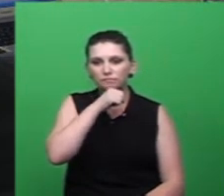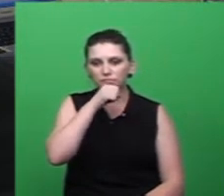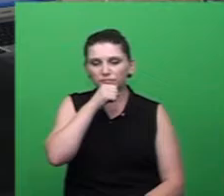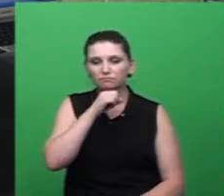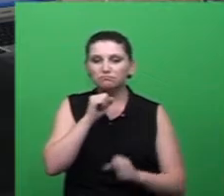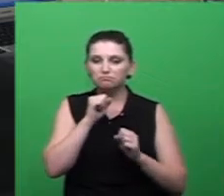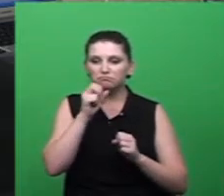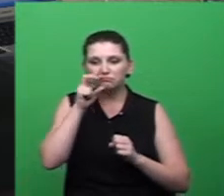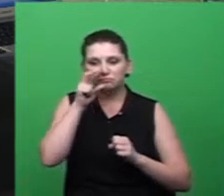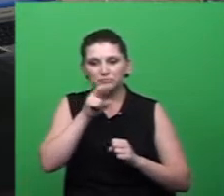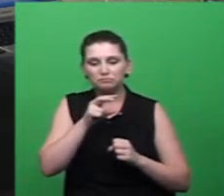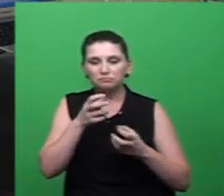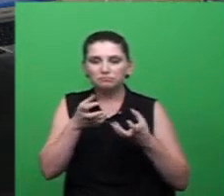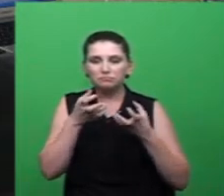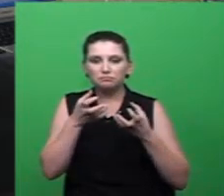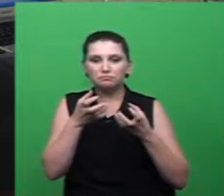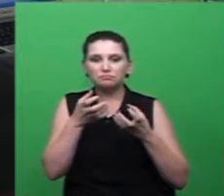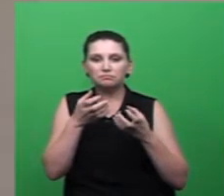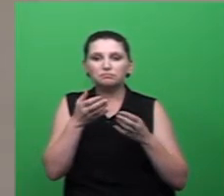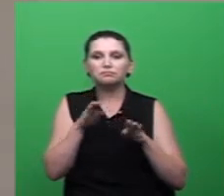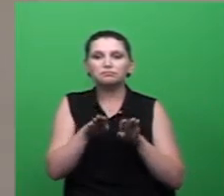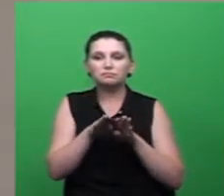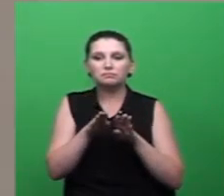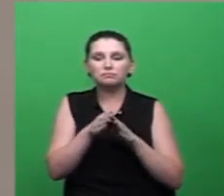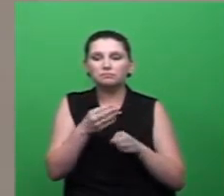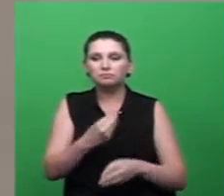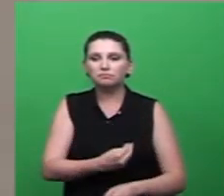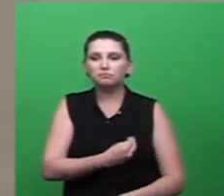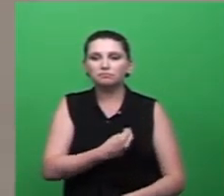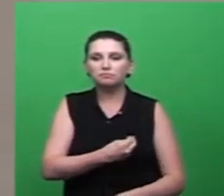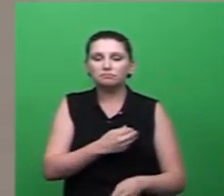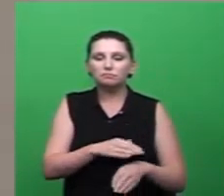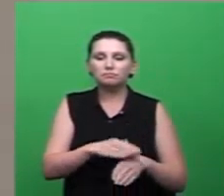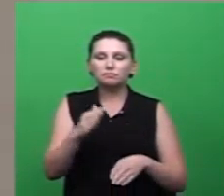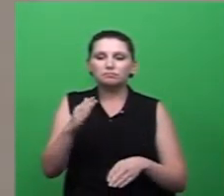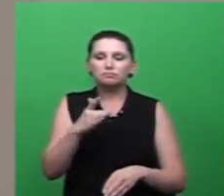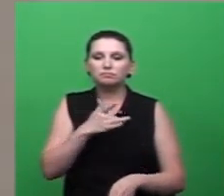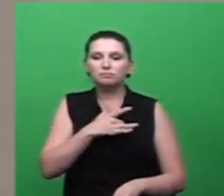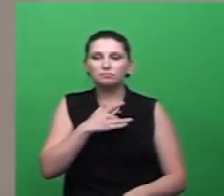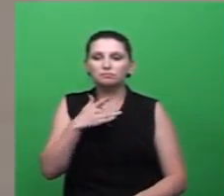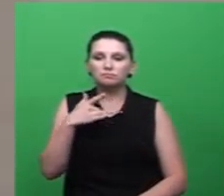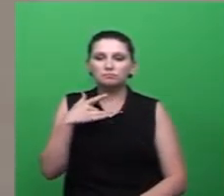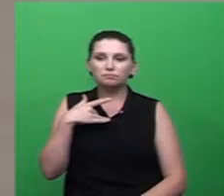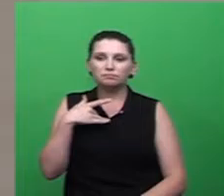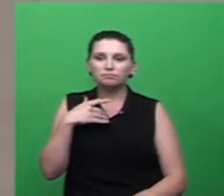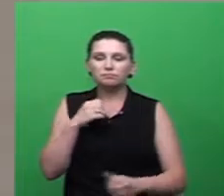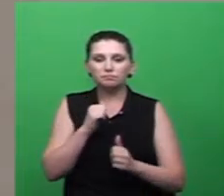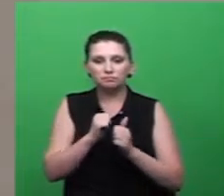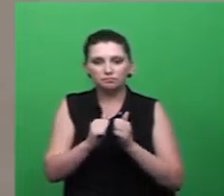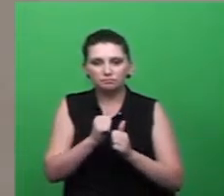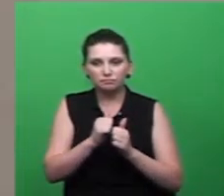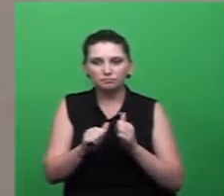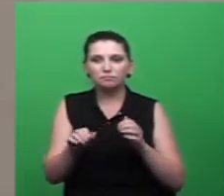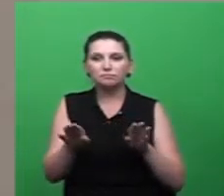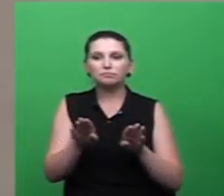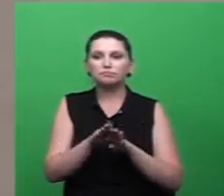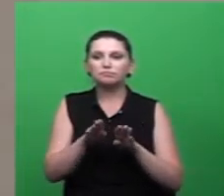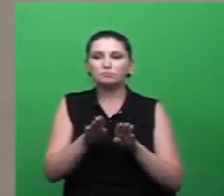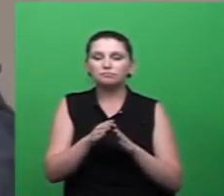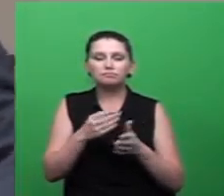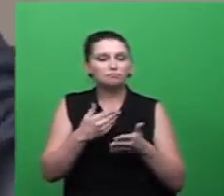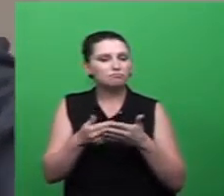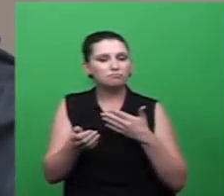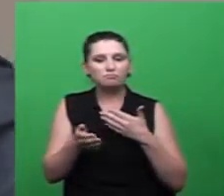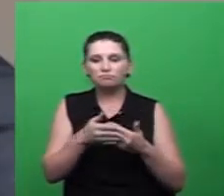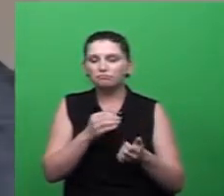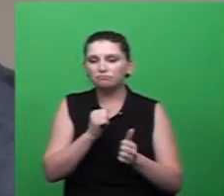e buscar incentivo por uma vida mais saudável, através do esporte, qualquer tipo de esporte.